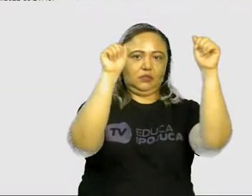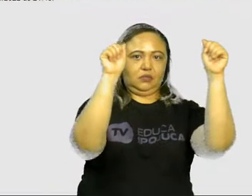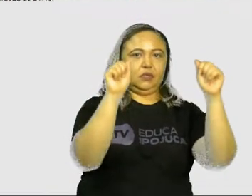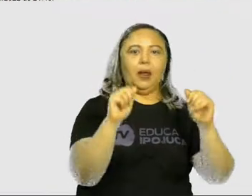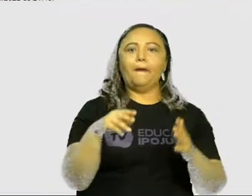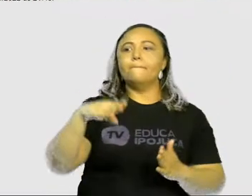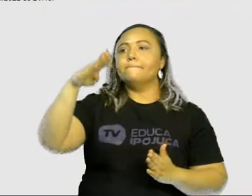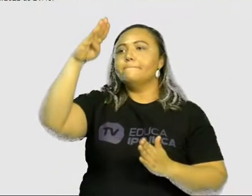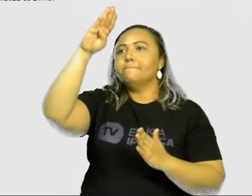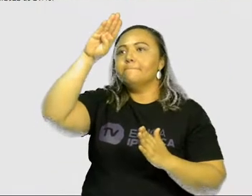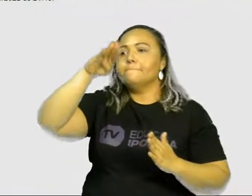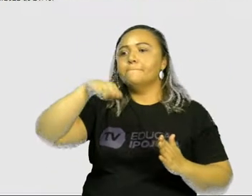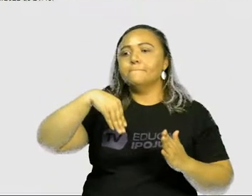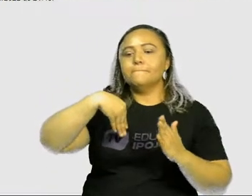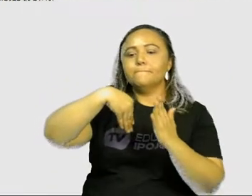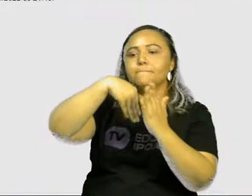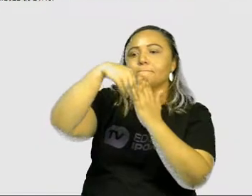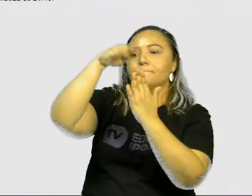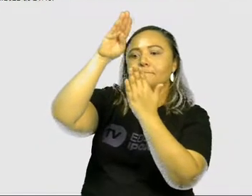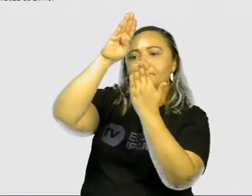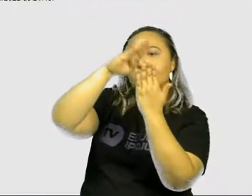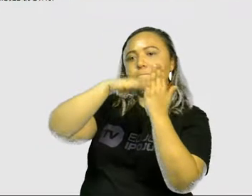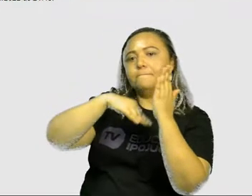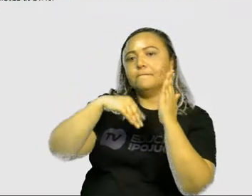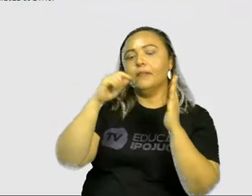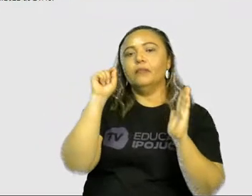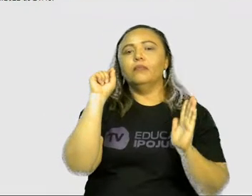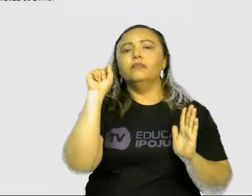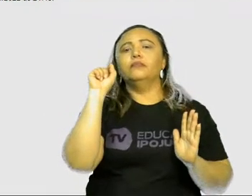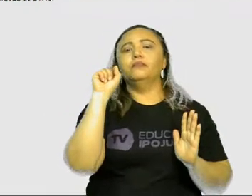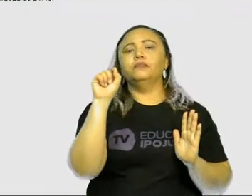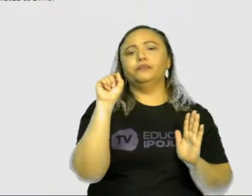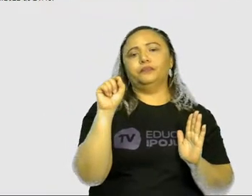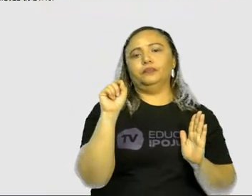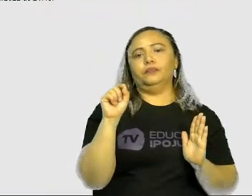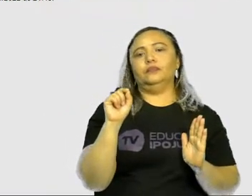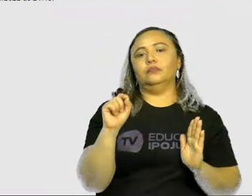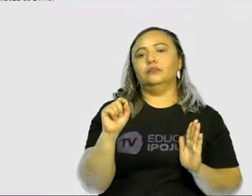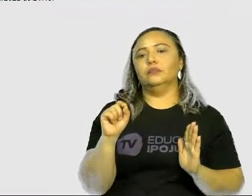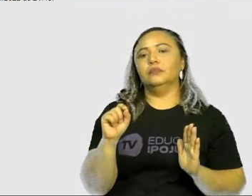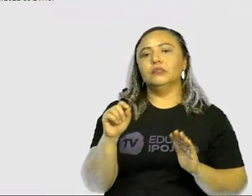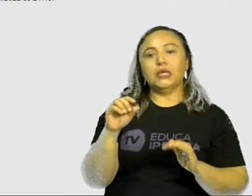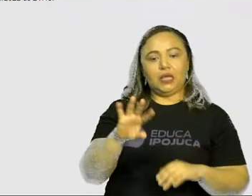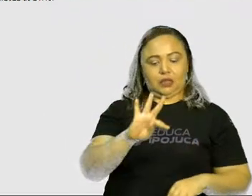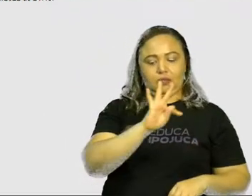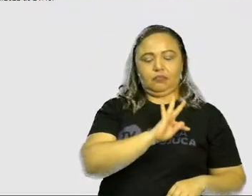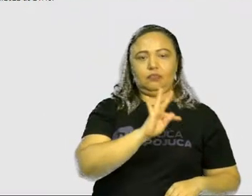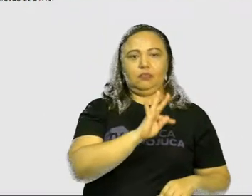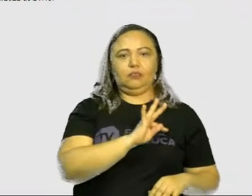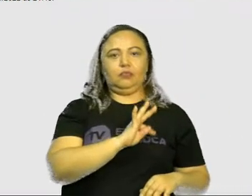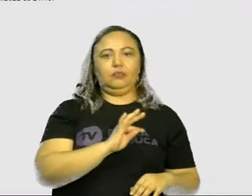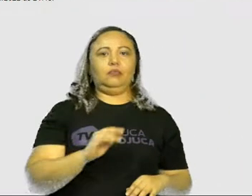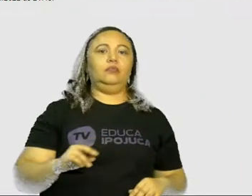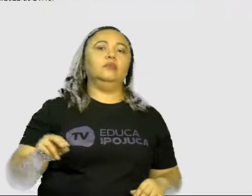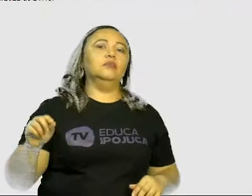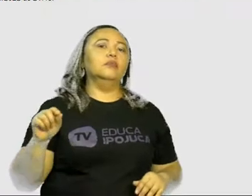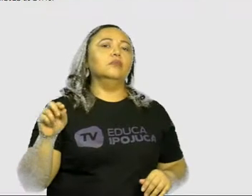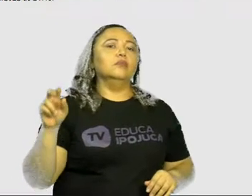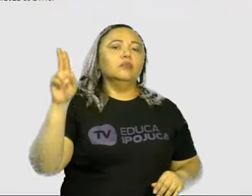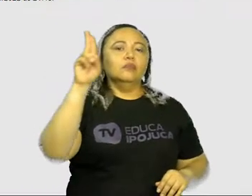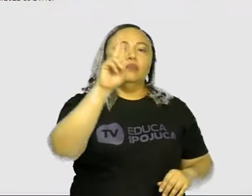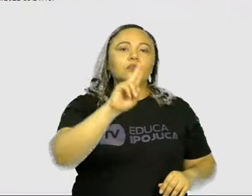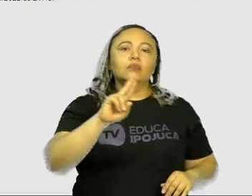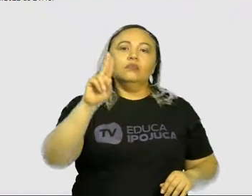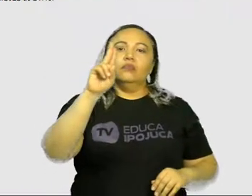Pinturas. Vamos ver aqui o que é uma pintura. Técnica que utiliza pigmentos em